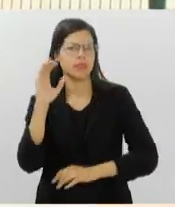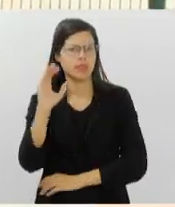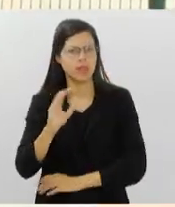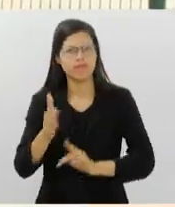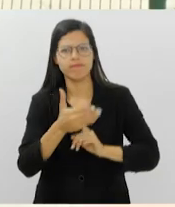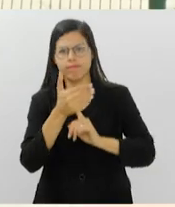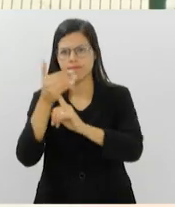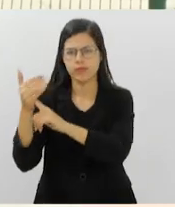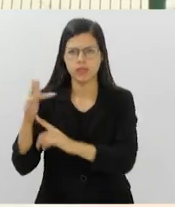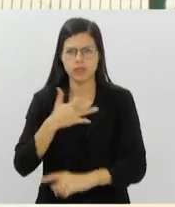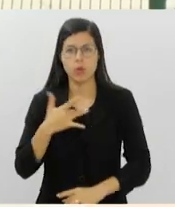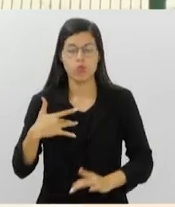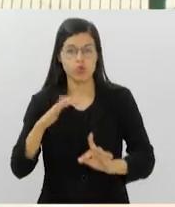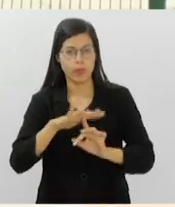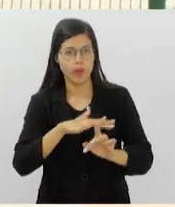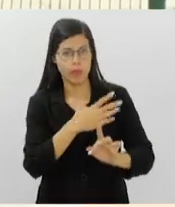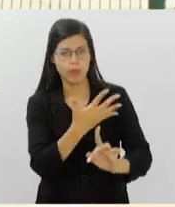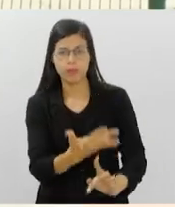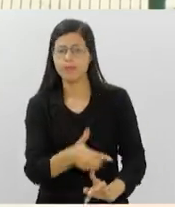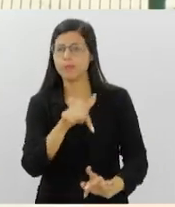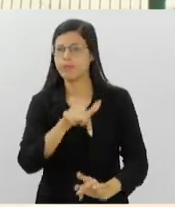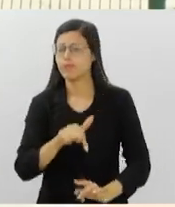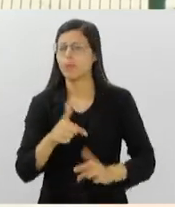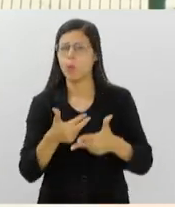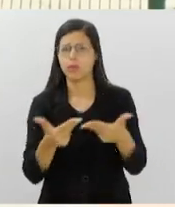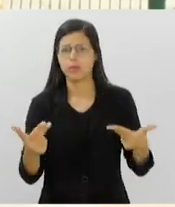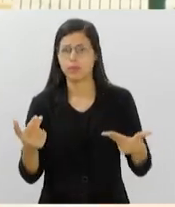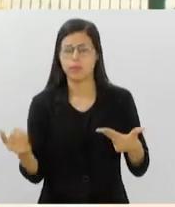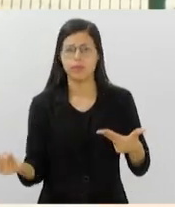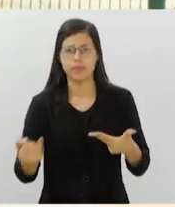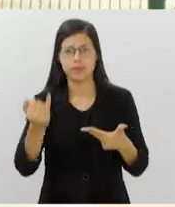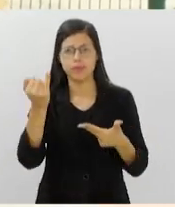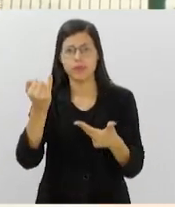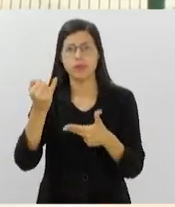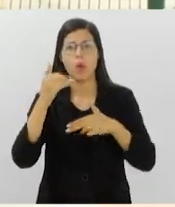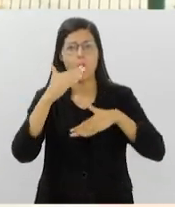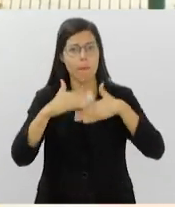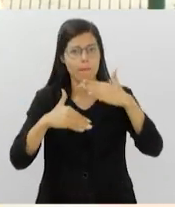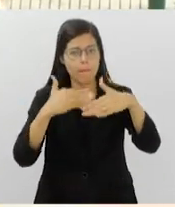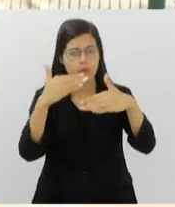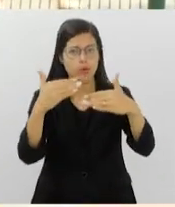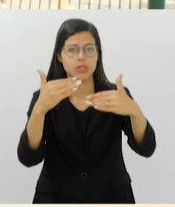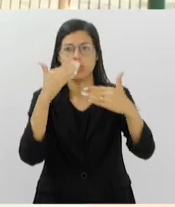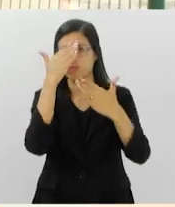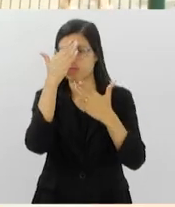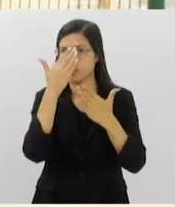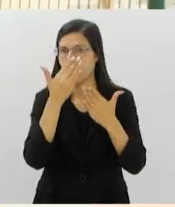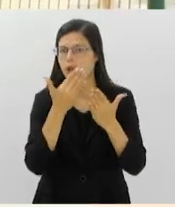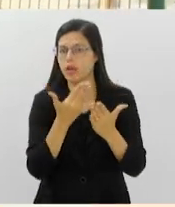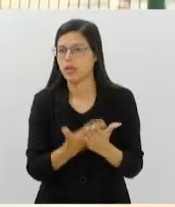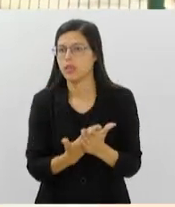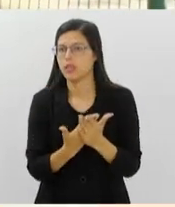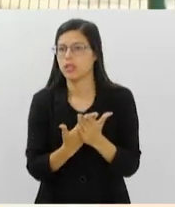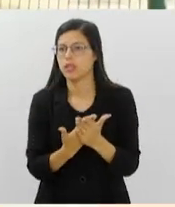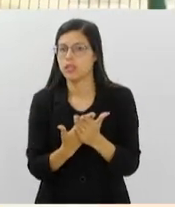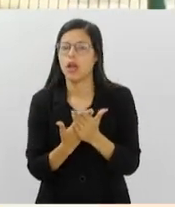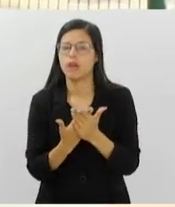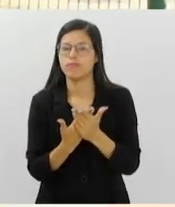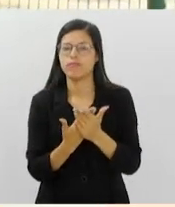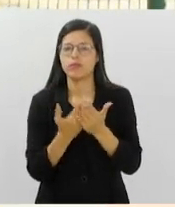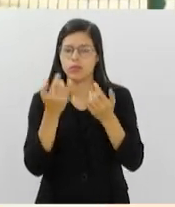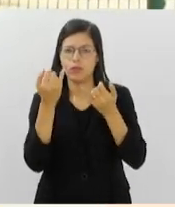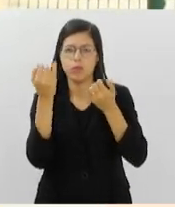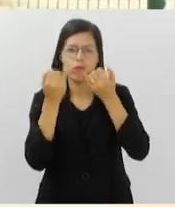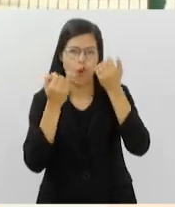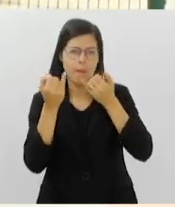meio ambiente. E isso é algo muito importante, porque o processo de crença sobre uma desinformação é também uma